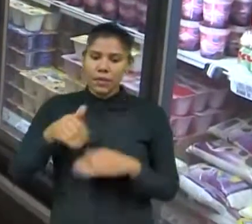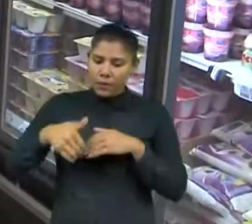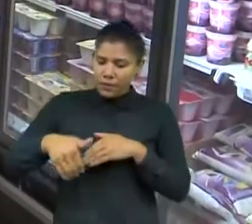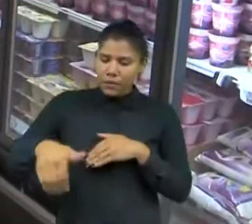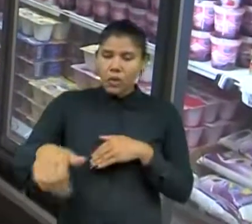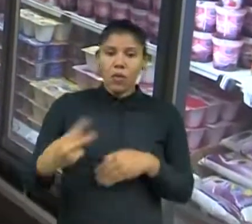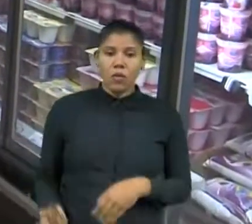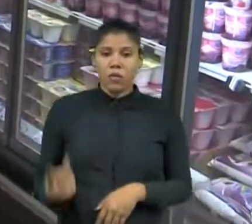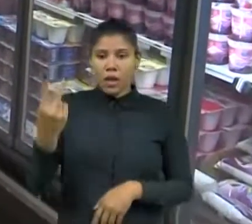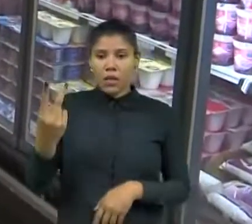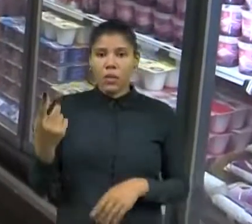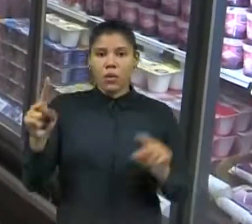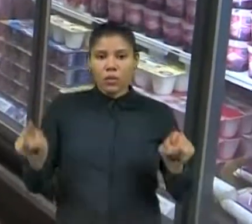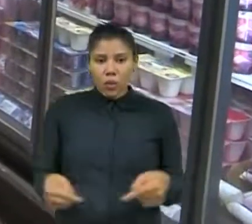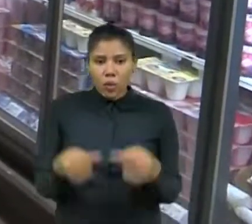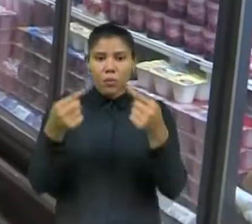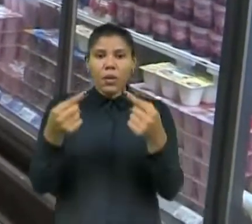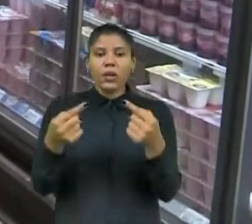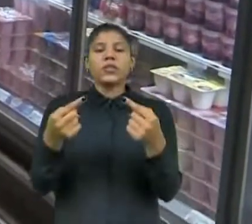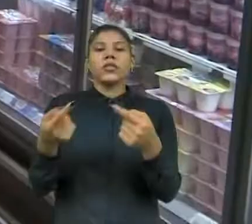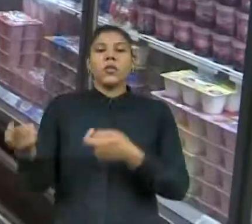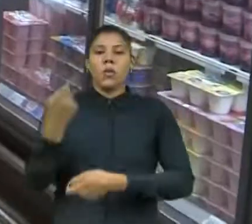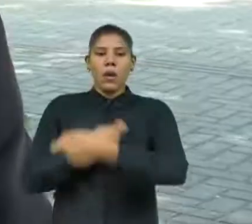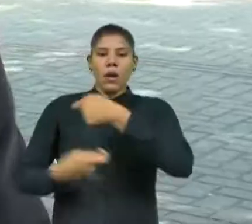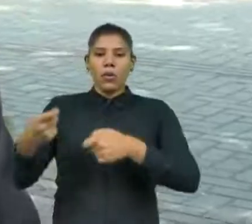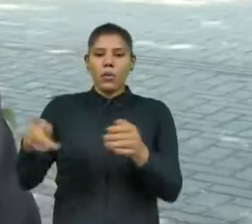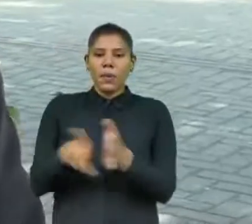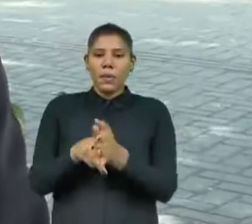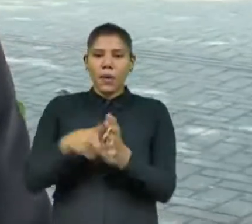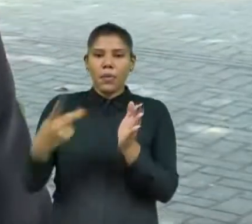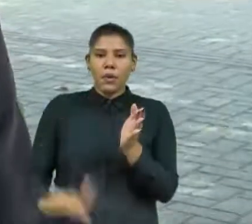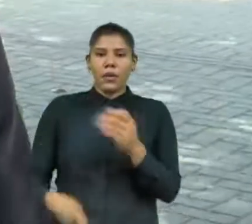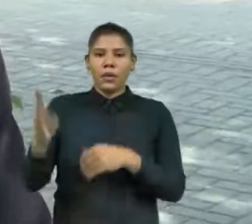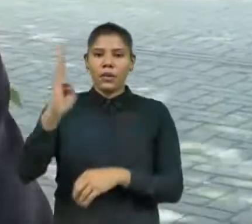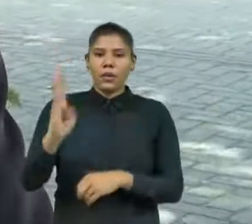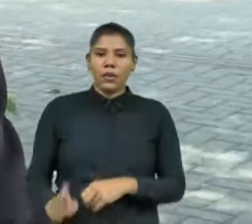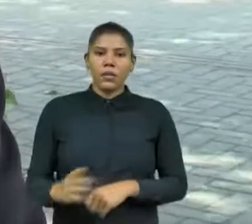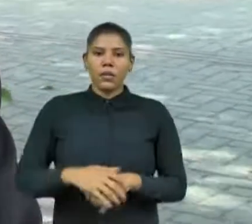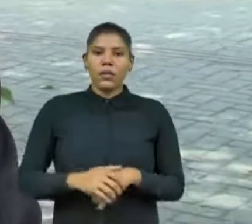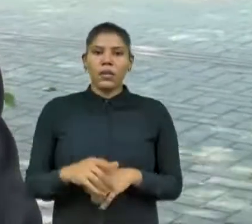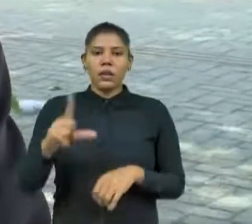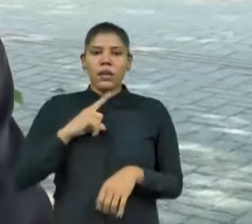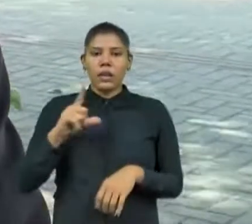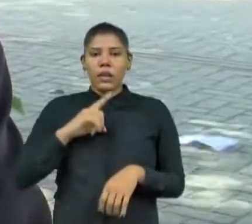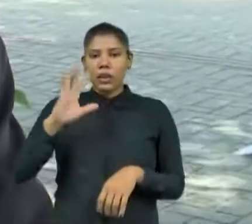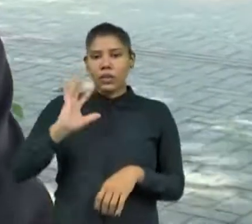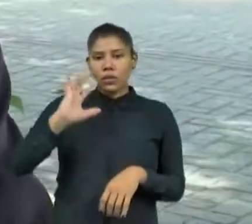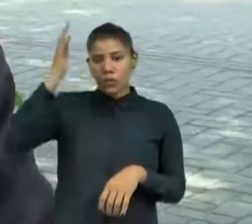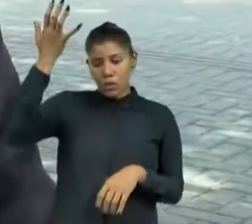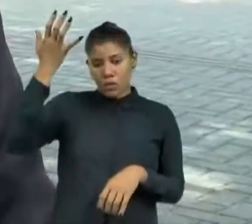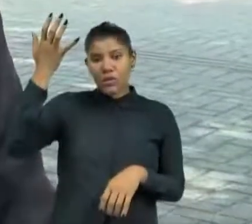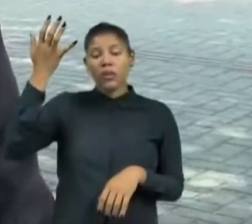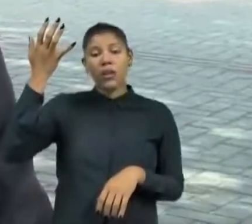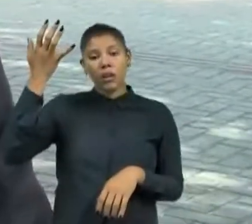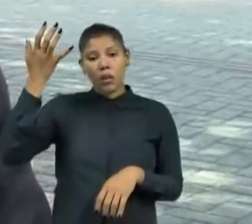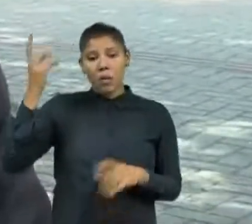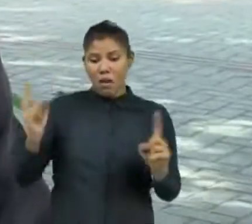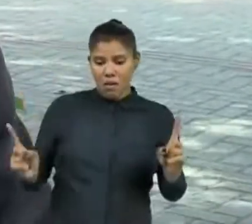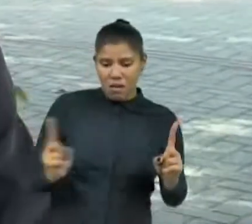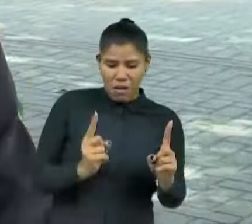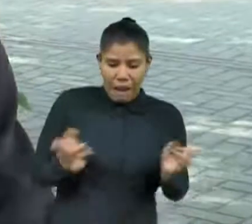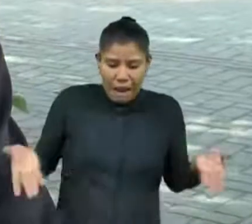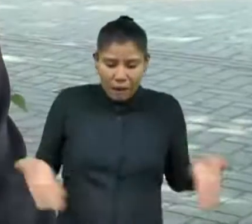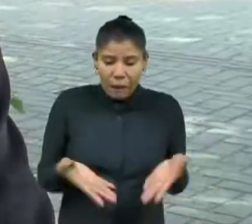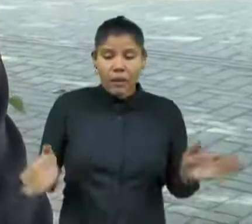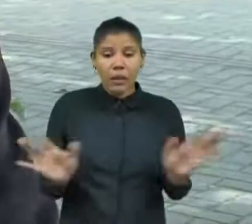valor fosse compatível com a economia brasileira. Nós não temos uma solução de curto prazo, de modo que nós teríamos que